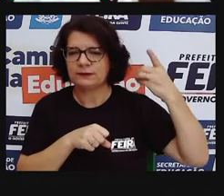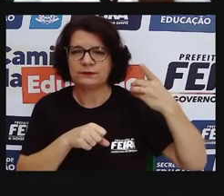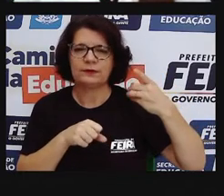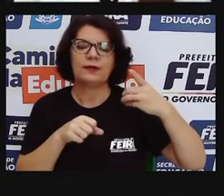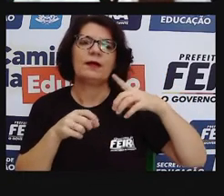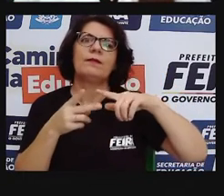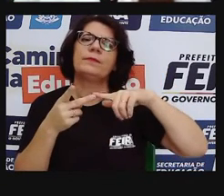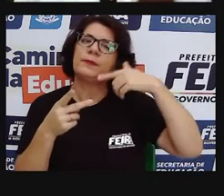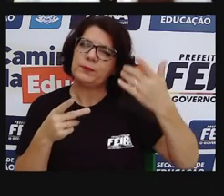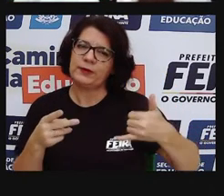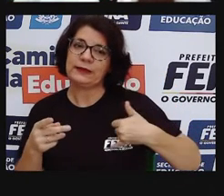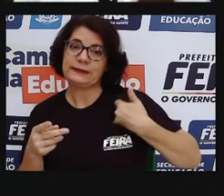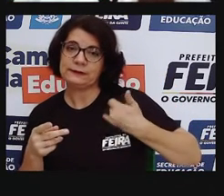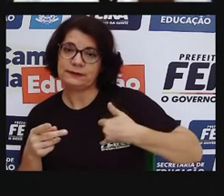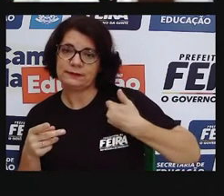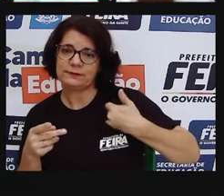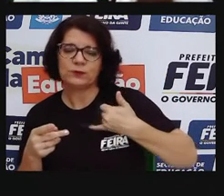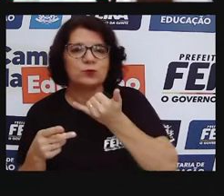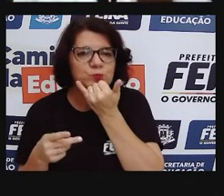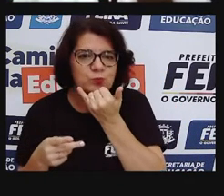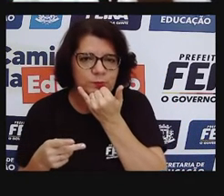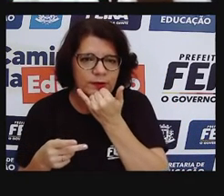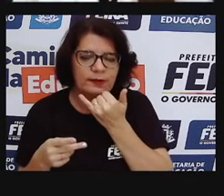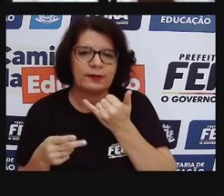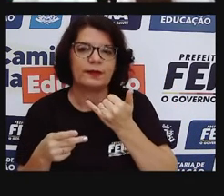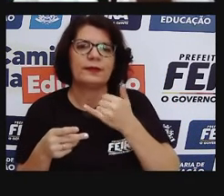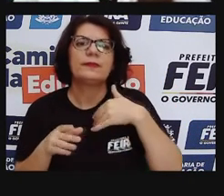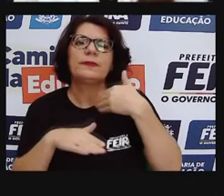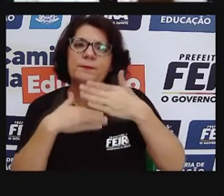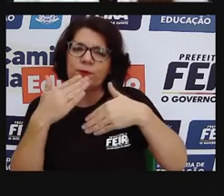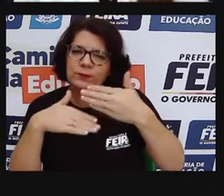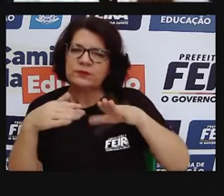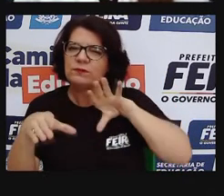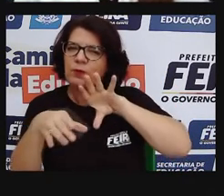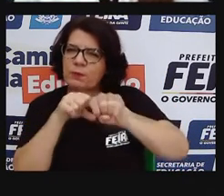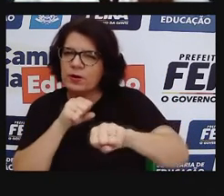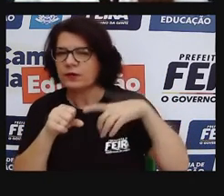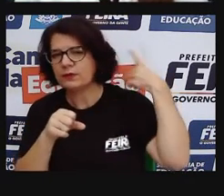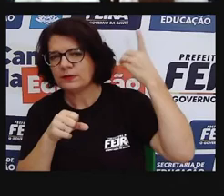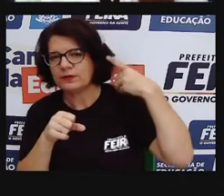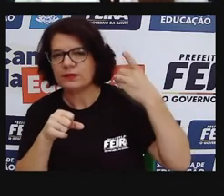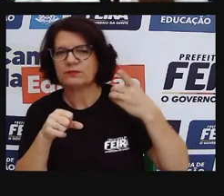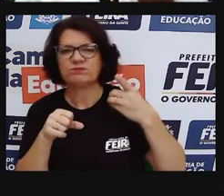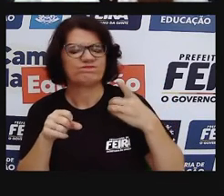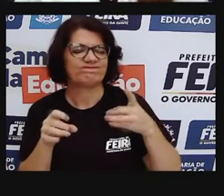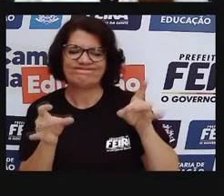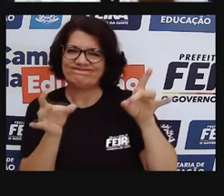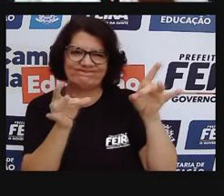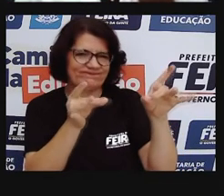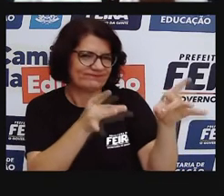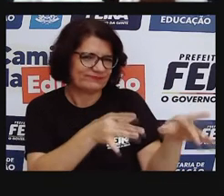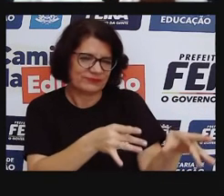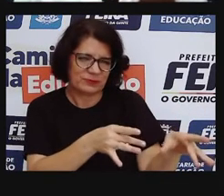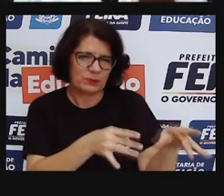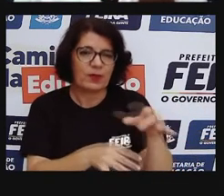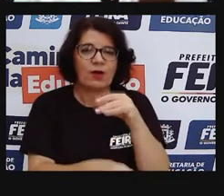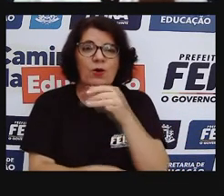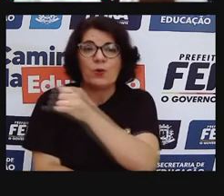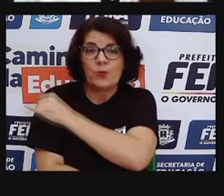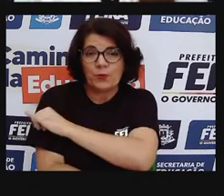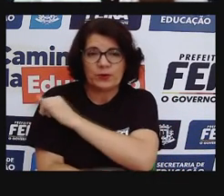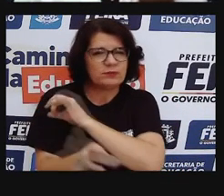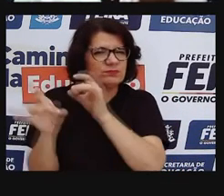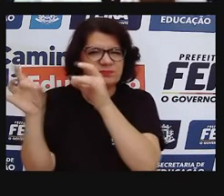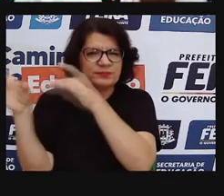aos oito anos, desculpem, mais oito anos depois, ele trocou o sucesso financeiro do Rio de Janeiro, pela